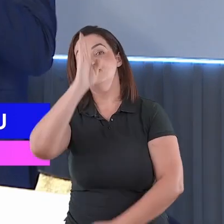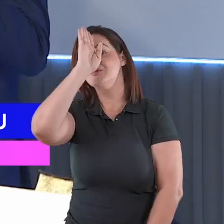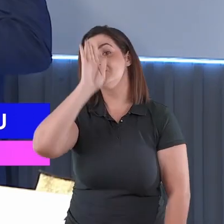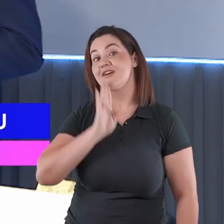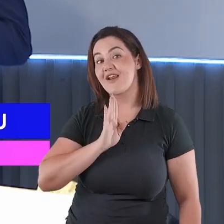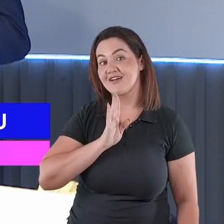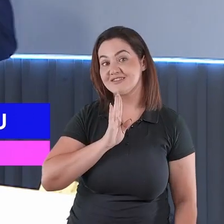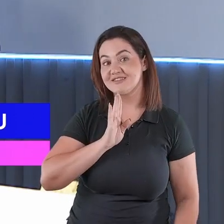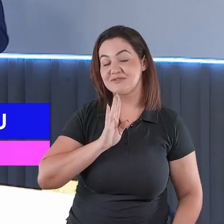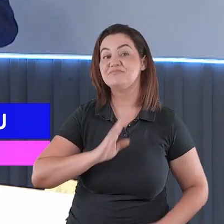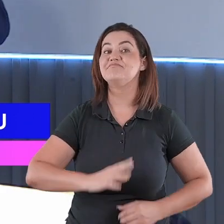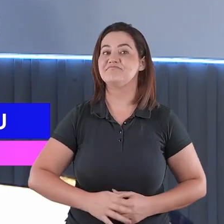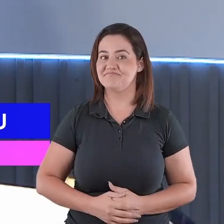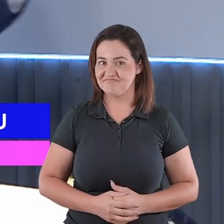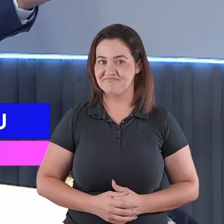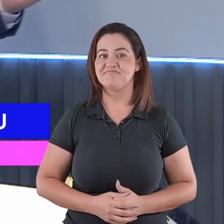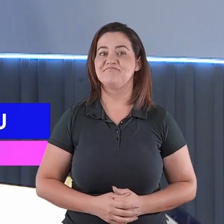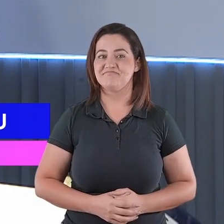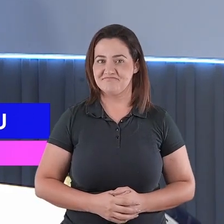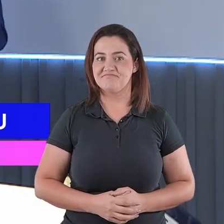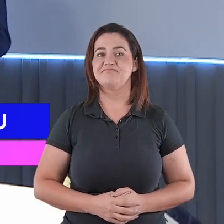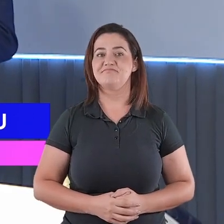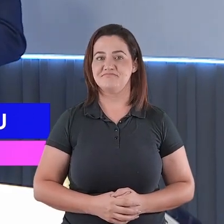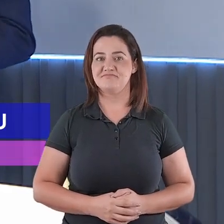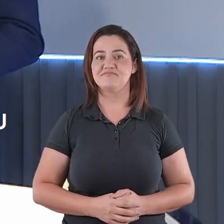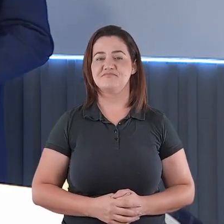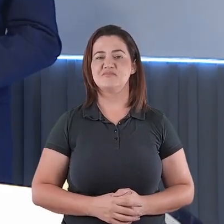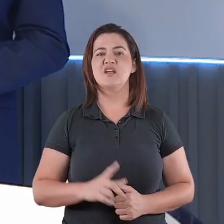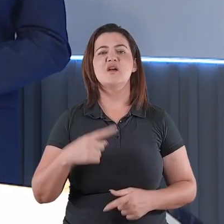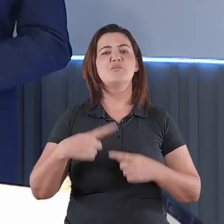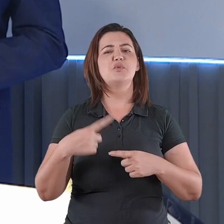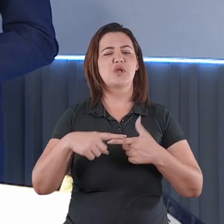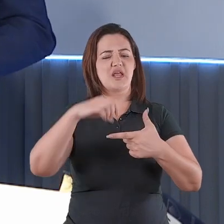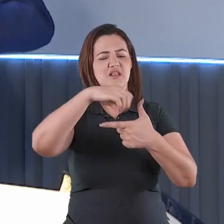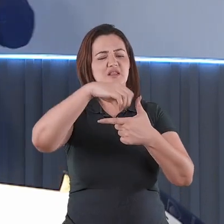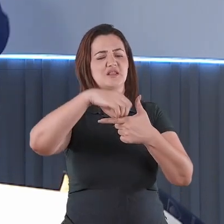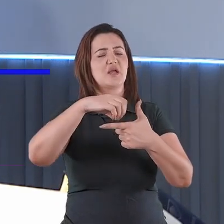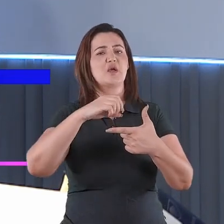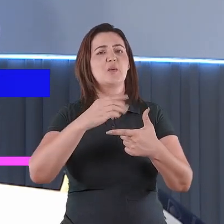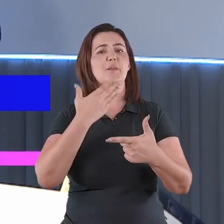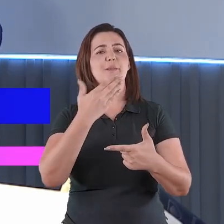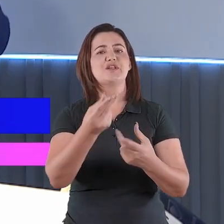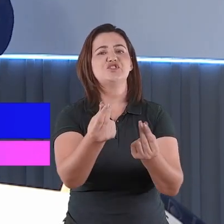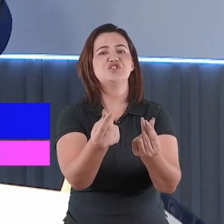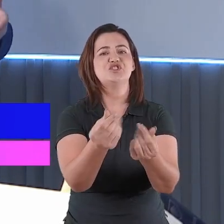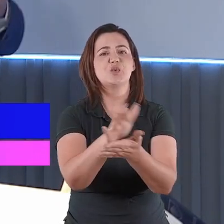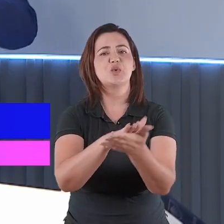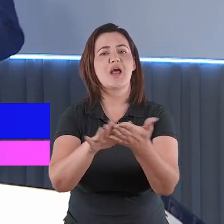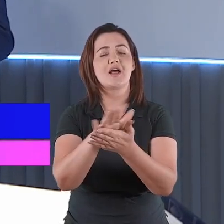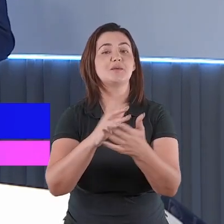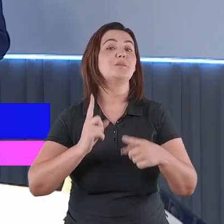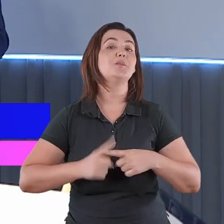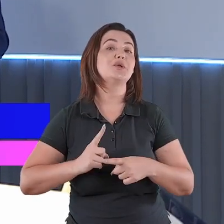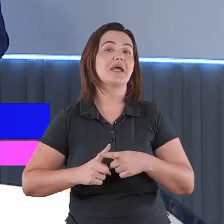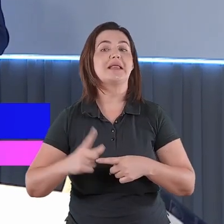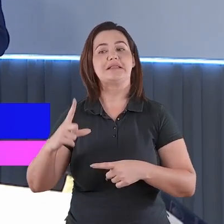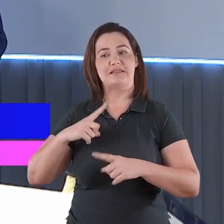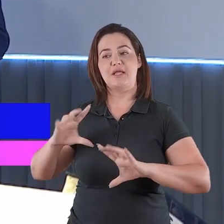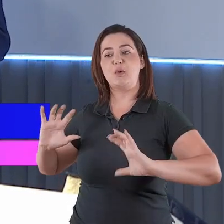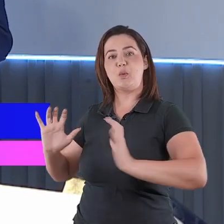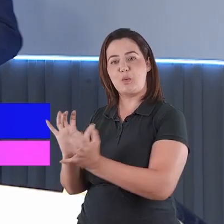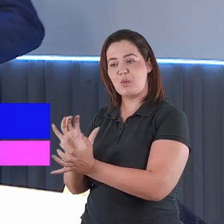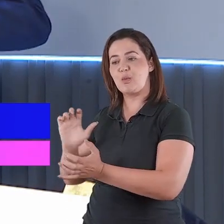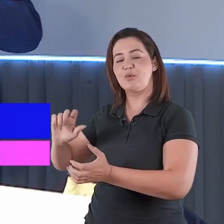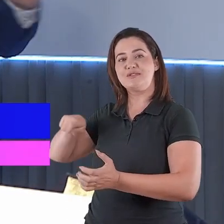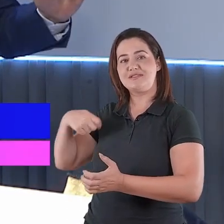Esse é um ponto interessante, de graça. E por que a Novotempo não cobra para mandar esses materiais? Porque aqui nós temos o apoio e ajuda dos anjos da